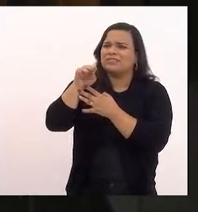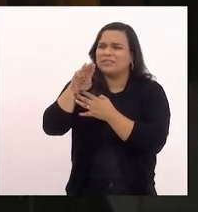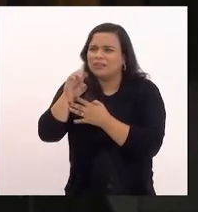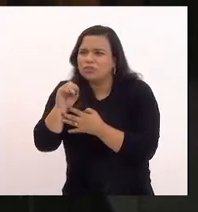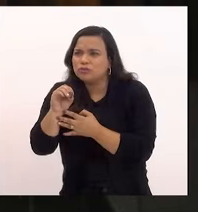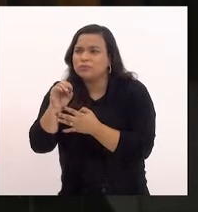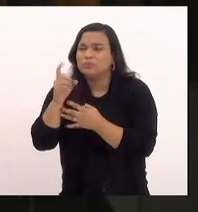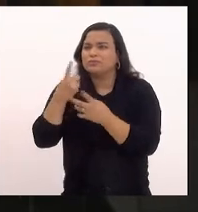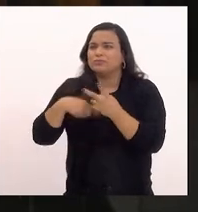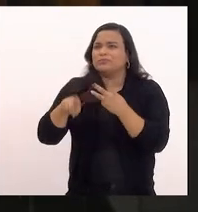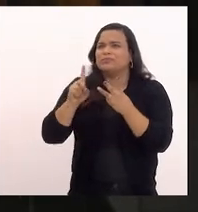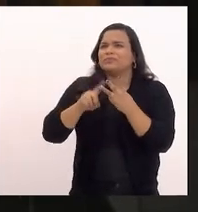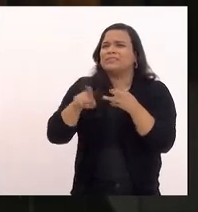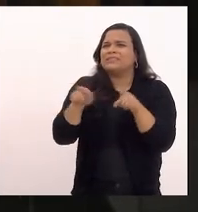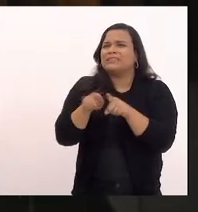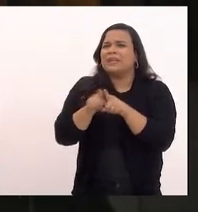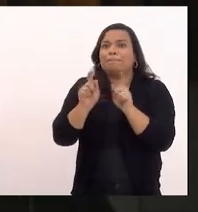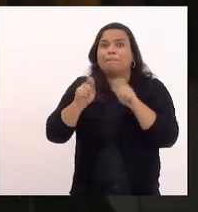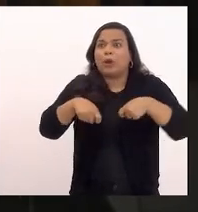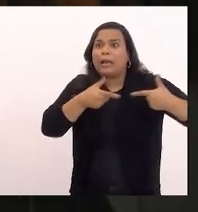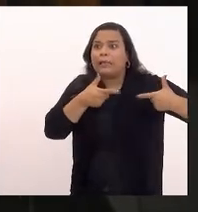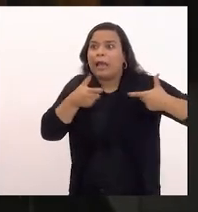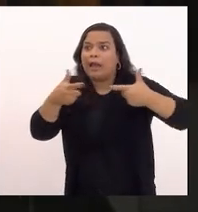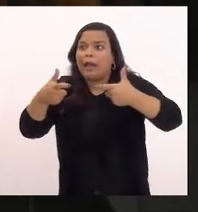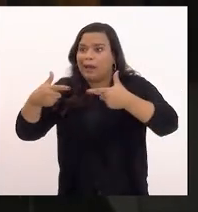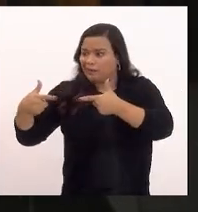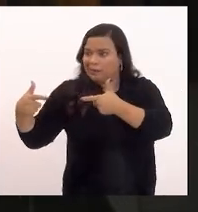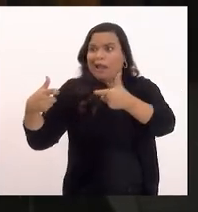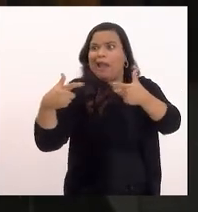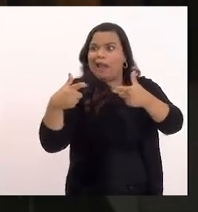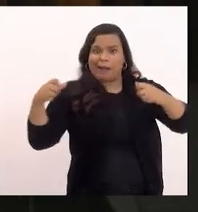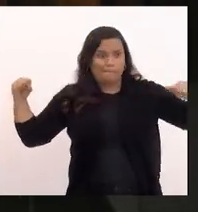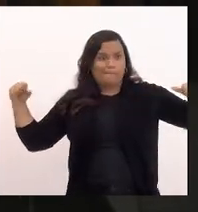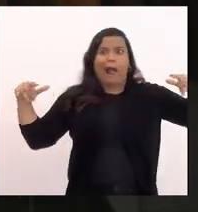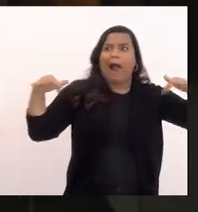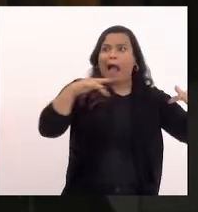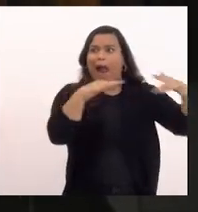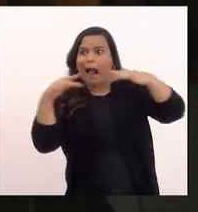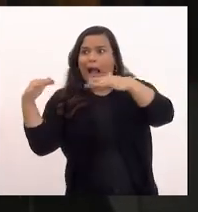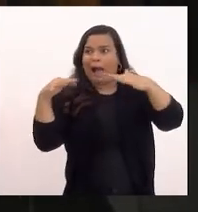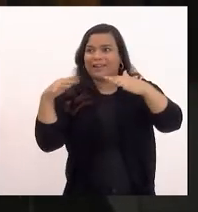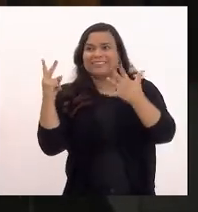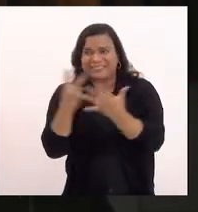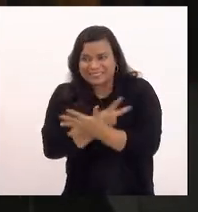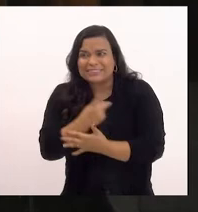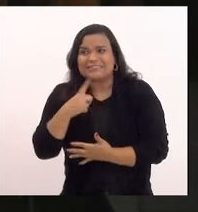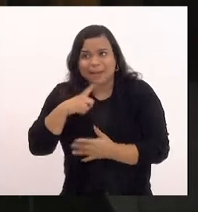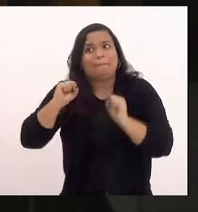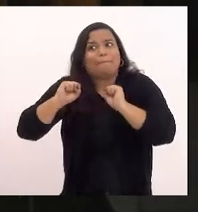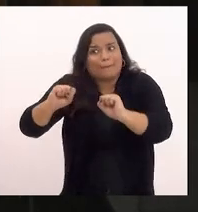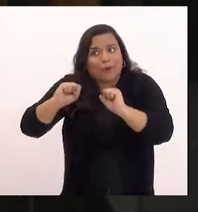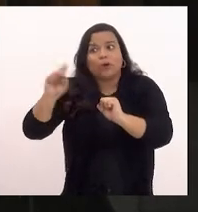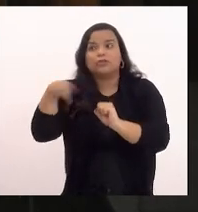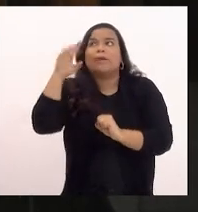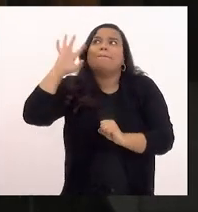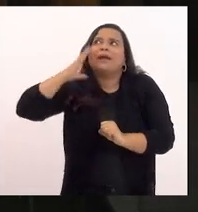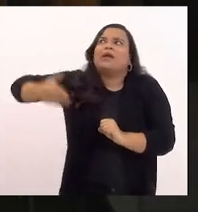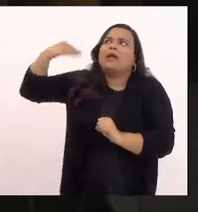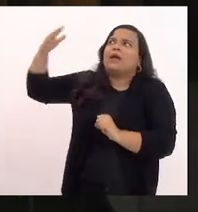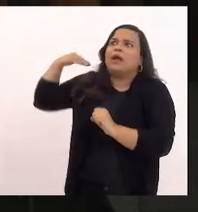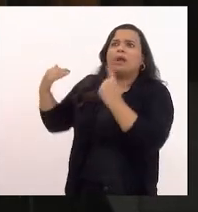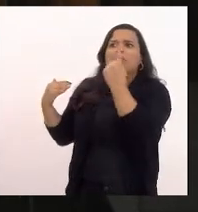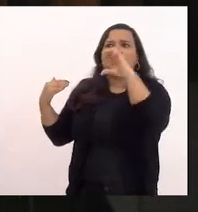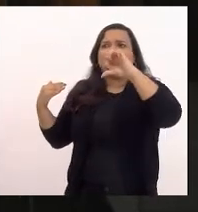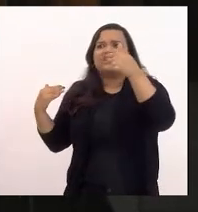até a possibilidade de guerra de invasão que a gente não imaginava desde a década de 70